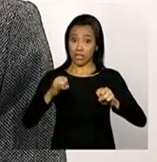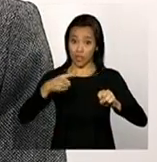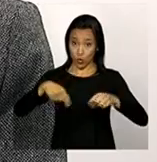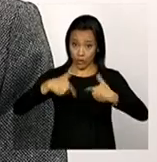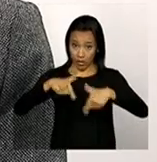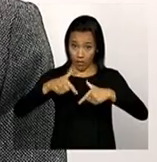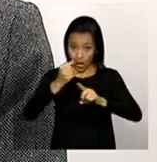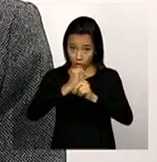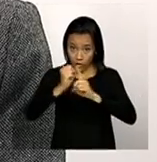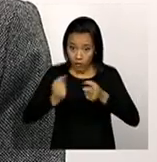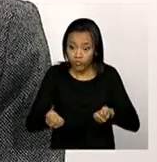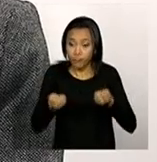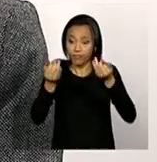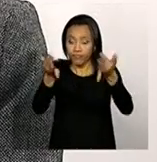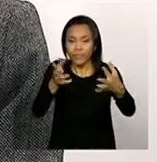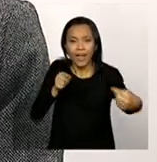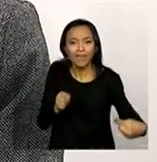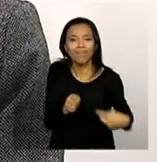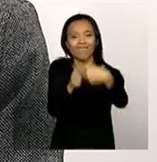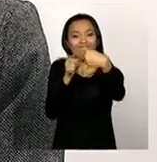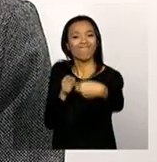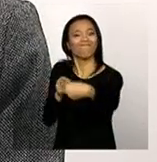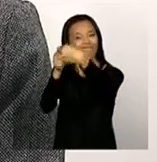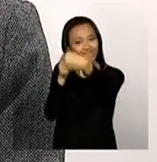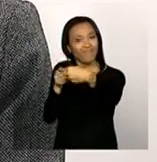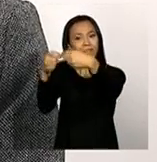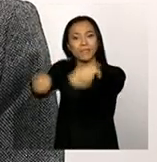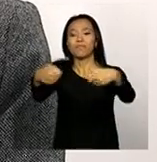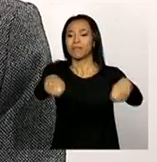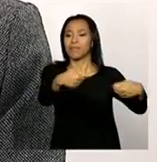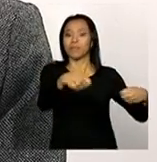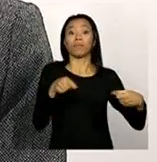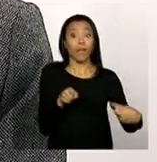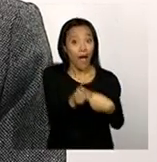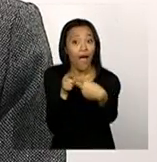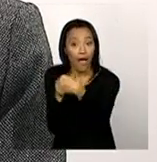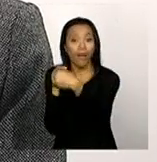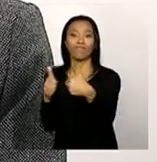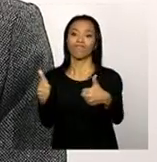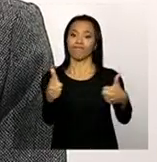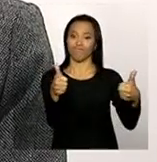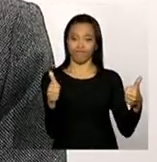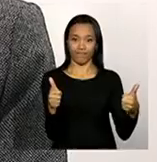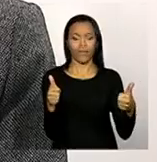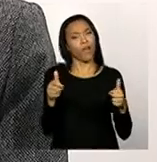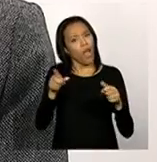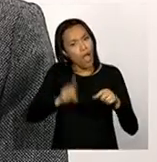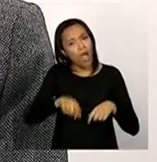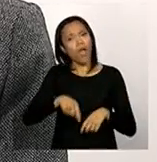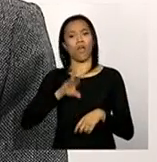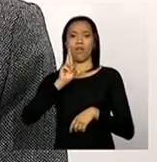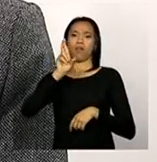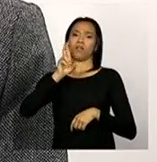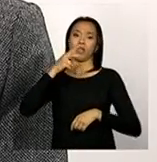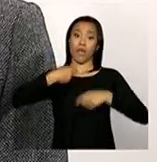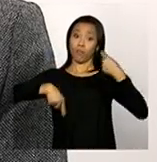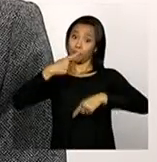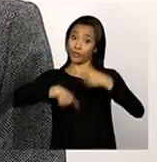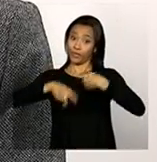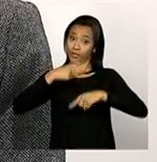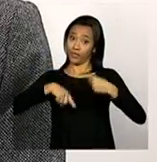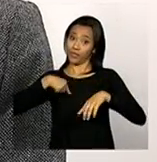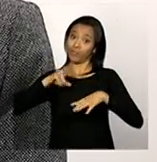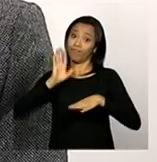para a população correspondem às necessidades da população, porque, afinal de contas, é para isso que a política pública existe.